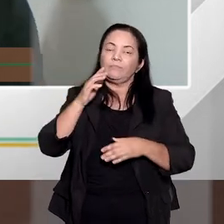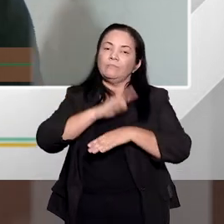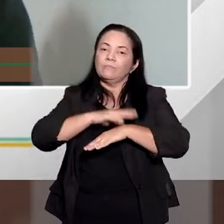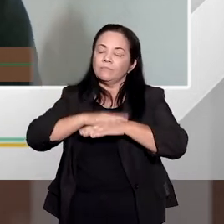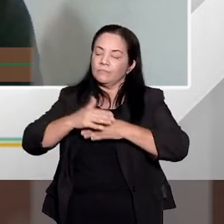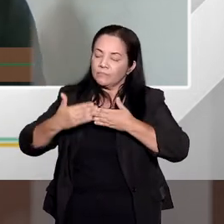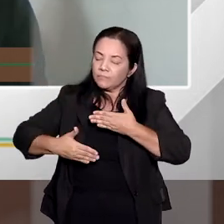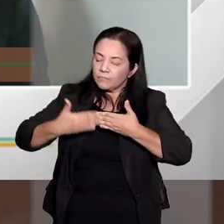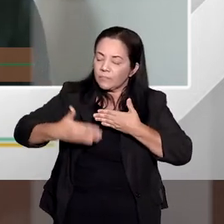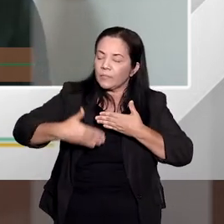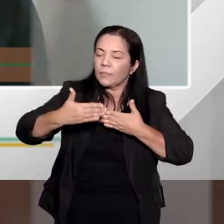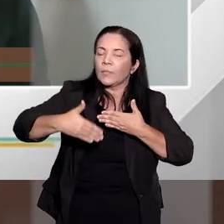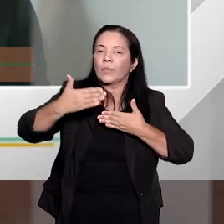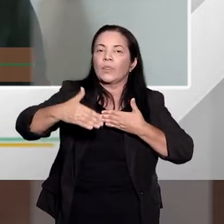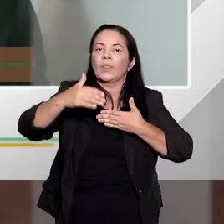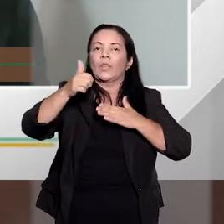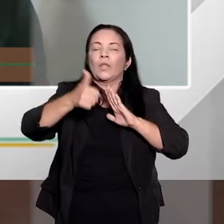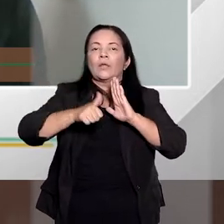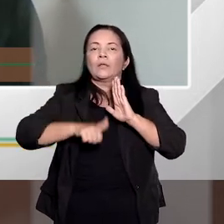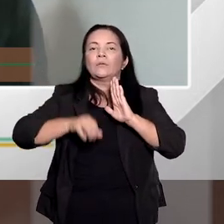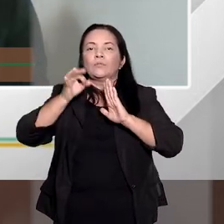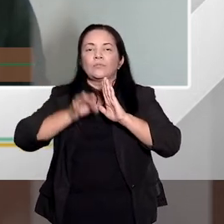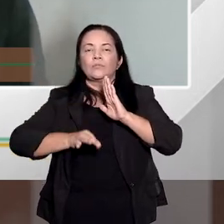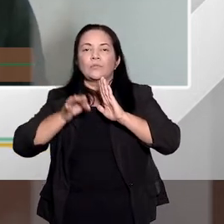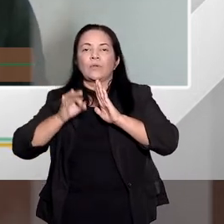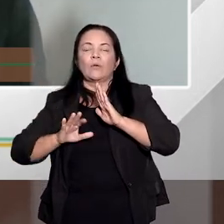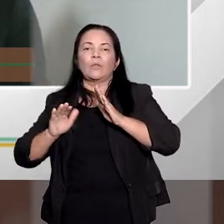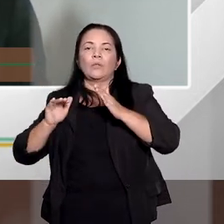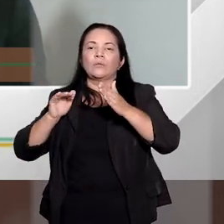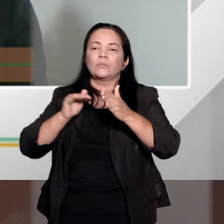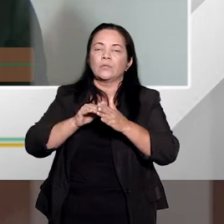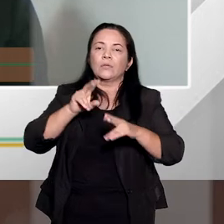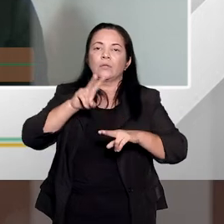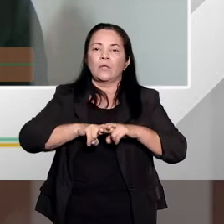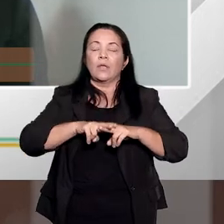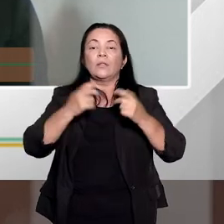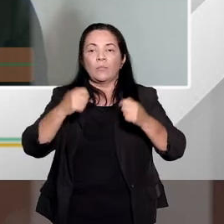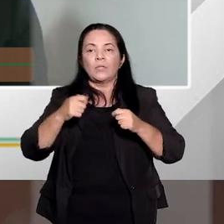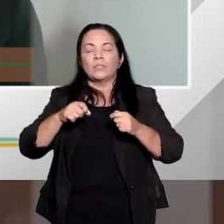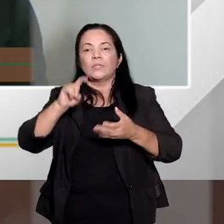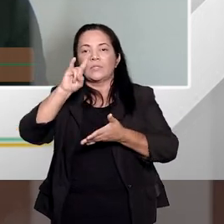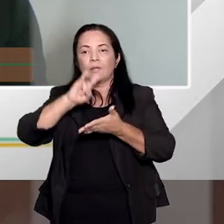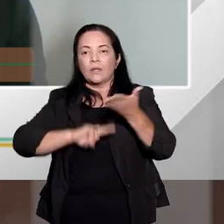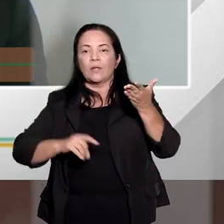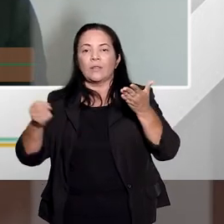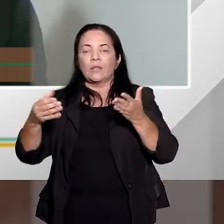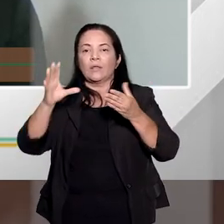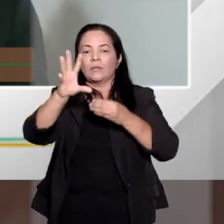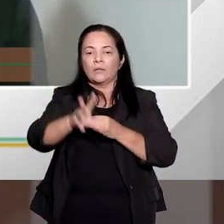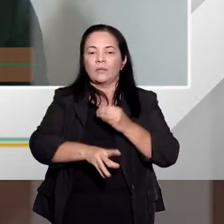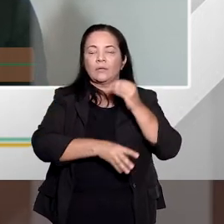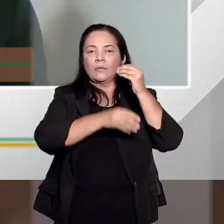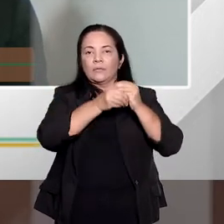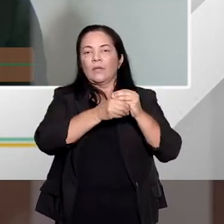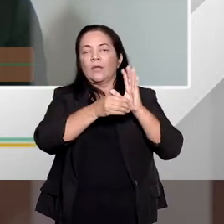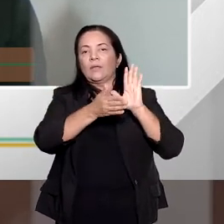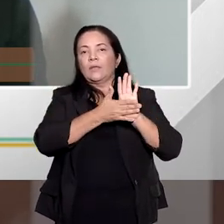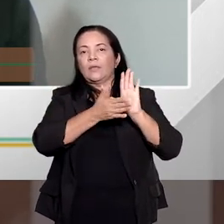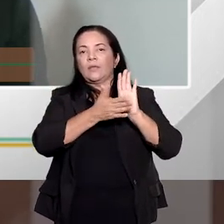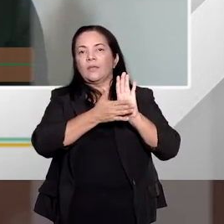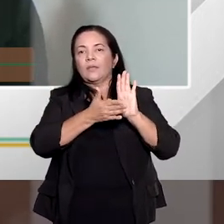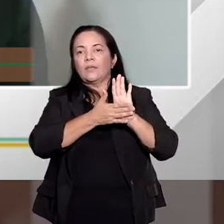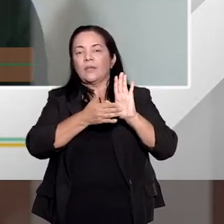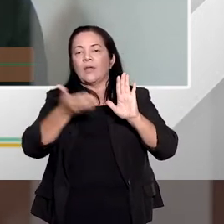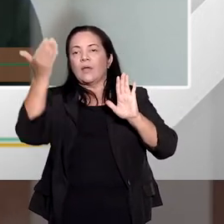até o transcorrer do processo, muita coisa pode mudar, então, normalmente se atualiza os antecedentes, mas basicamente essa folha de antecedentes criminais